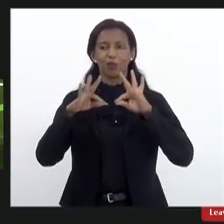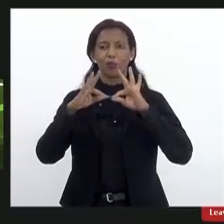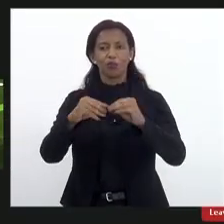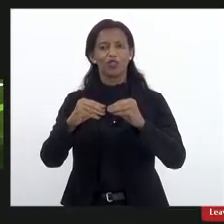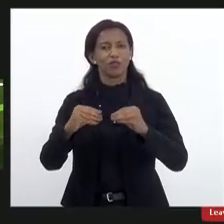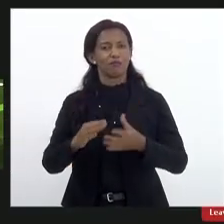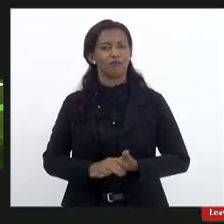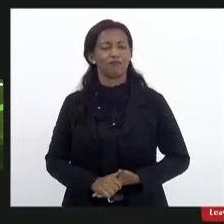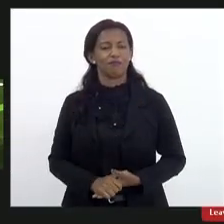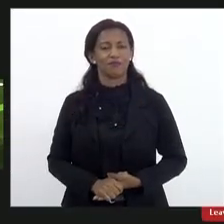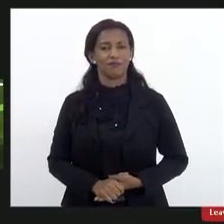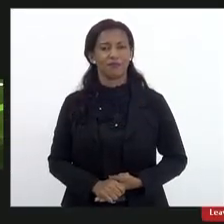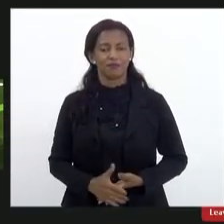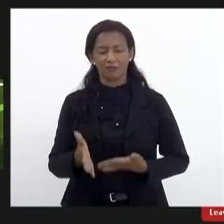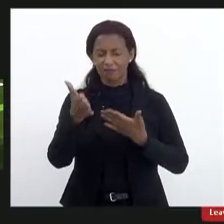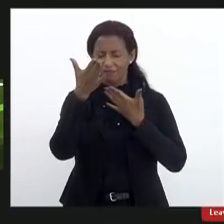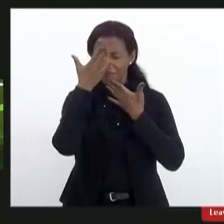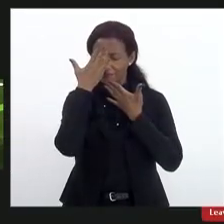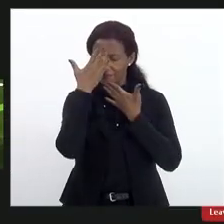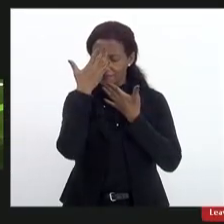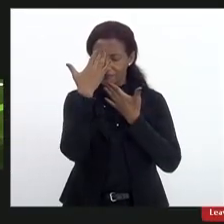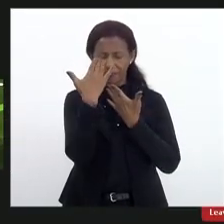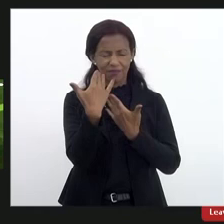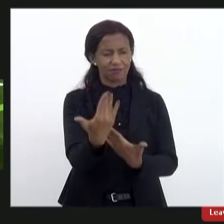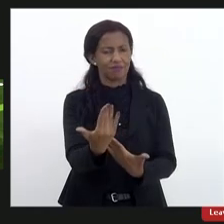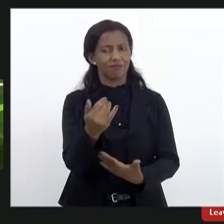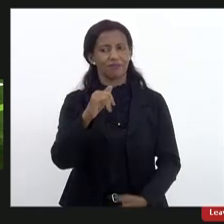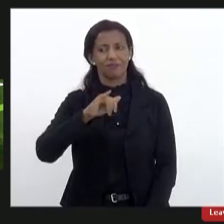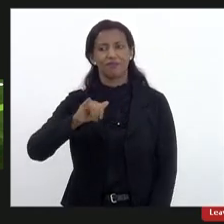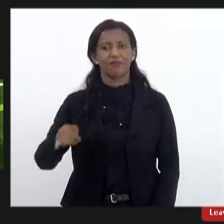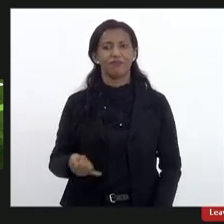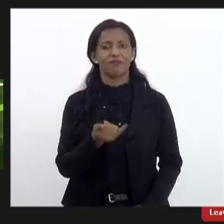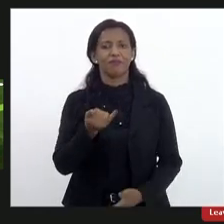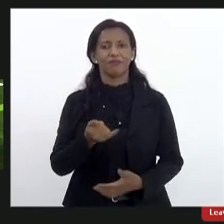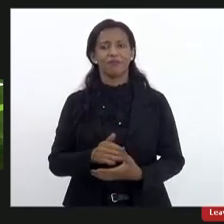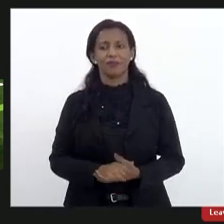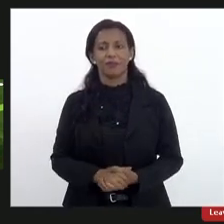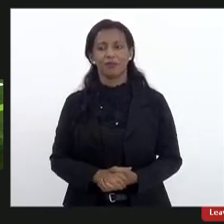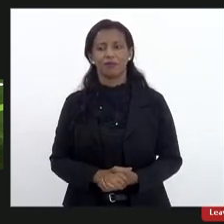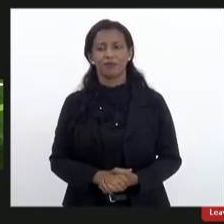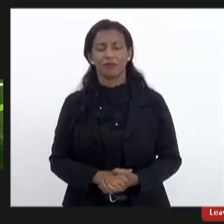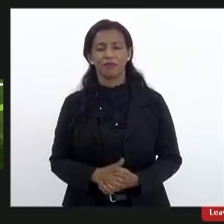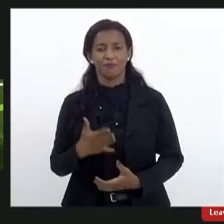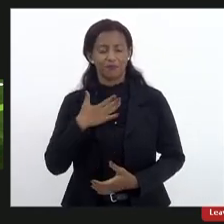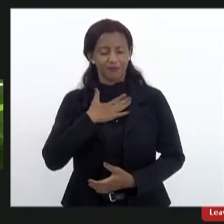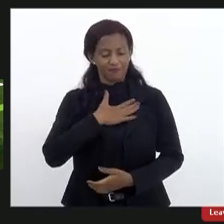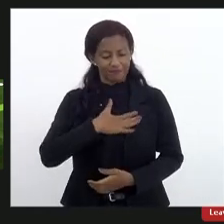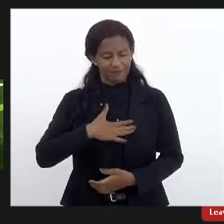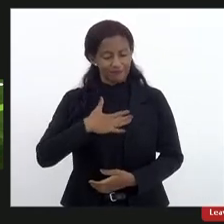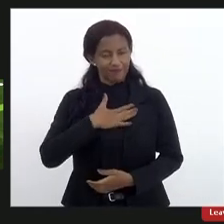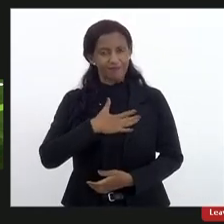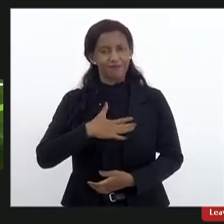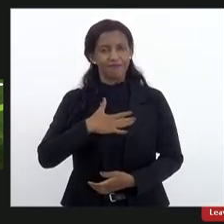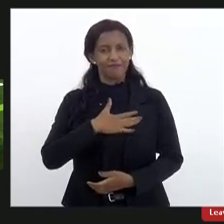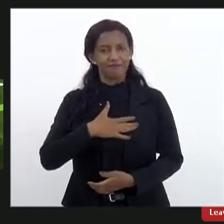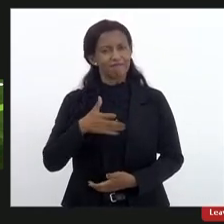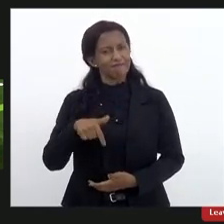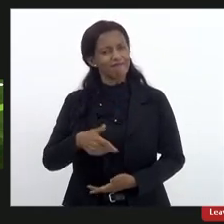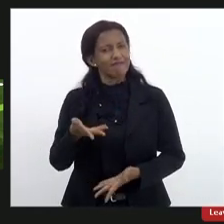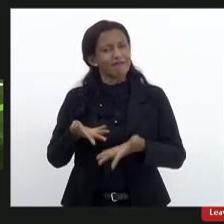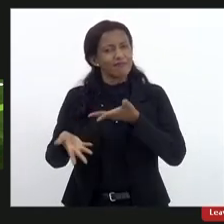todas, agradecer pela oportunidade, é uma satisfação muito grande estar